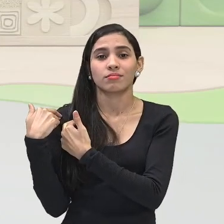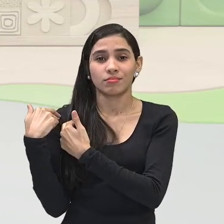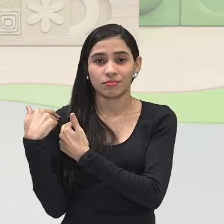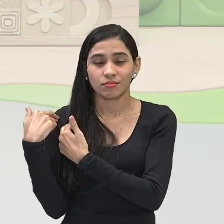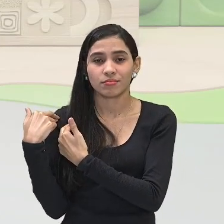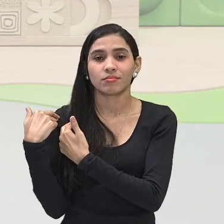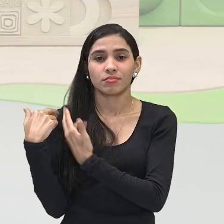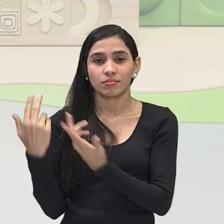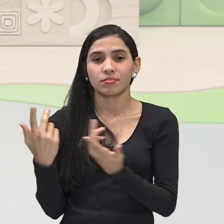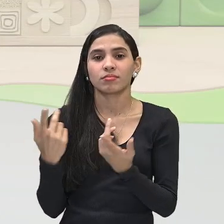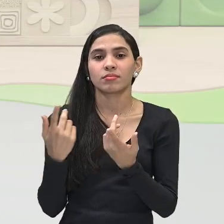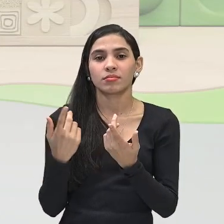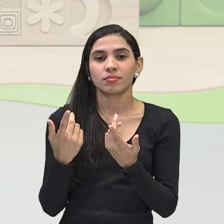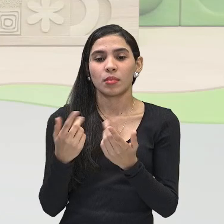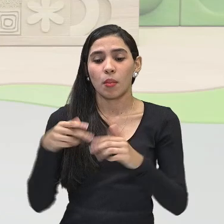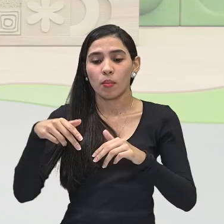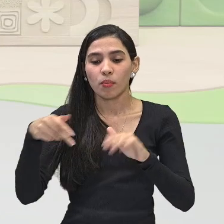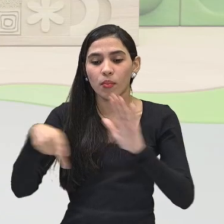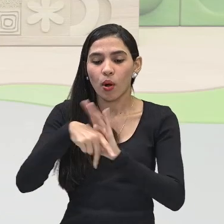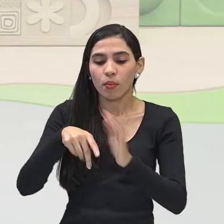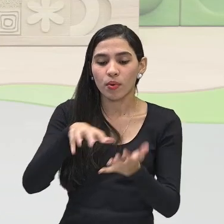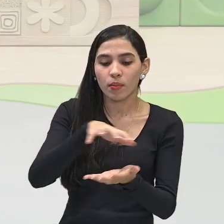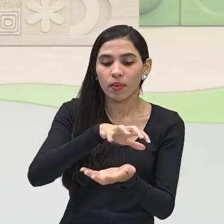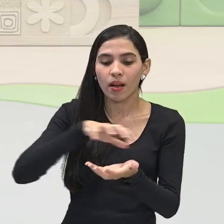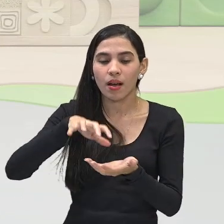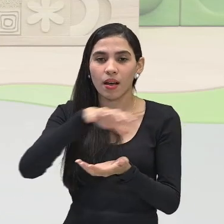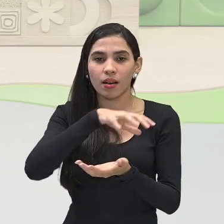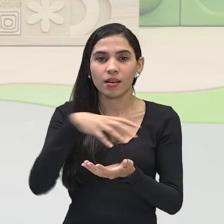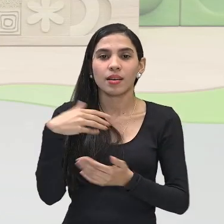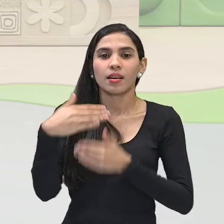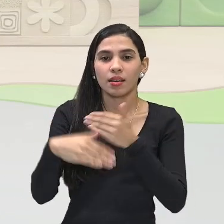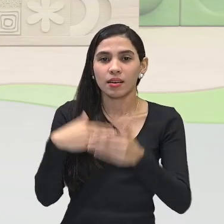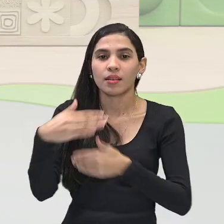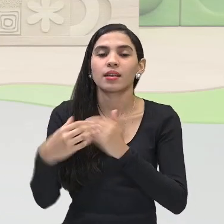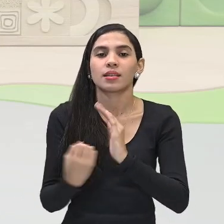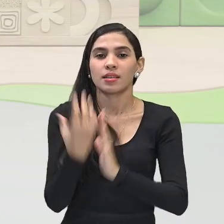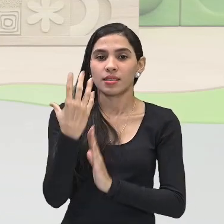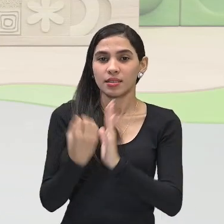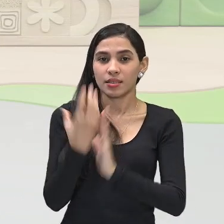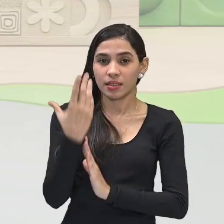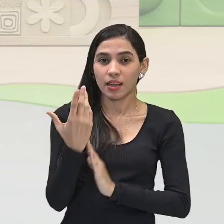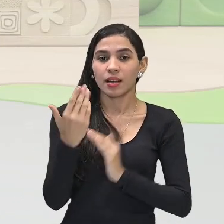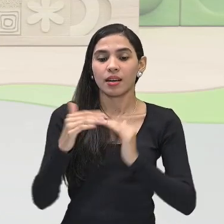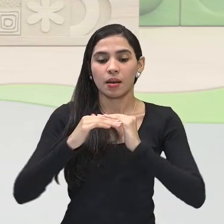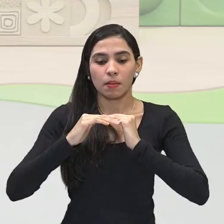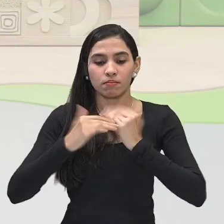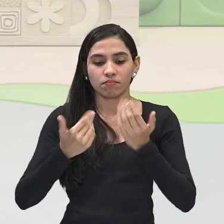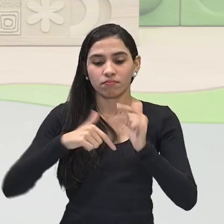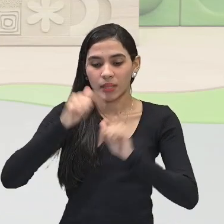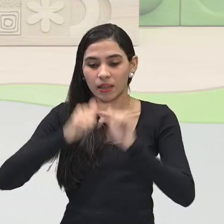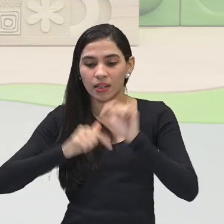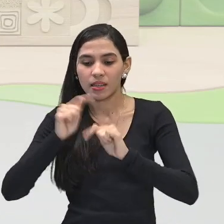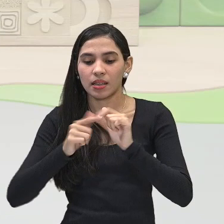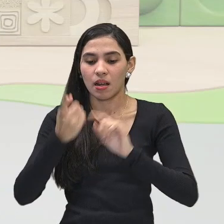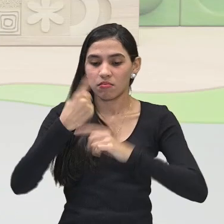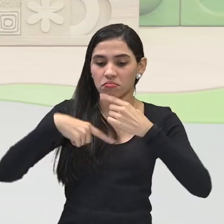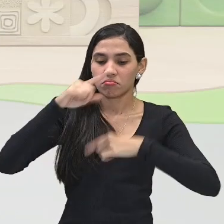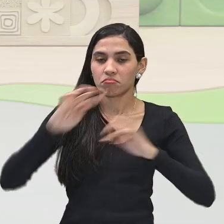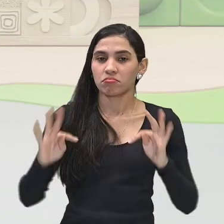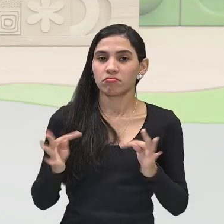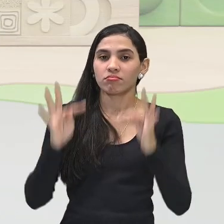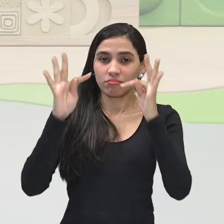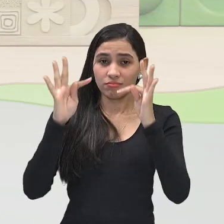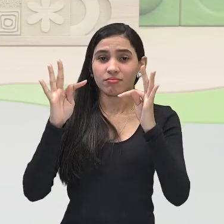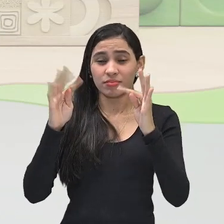necessidade desse mundo moderno, de cada vez mais criar equipamentos, melhorar a tecnologia,